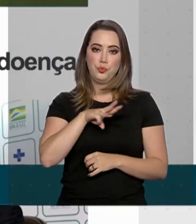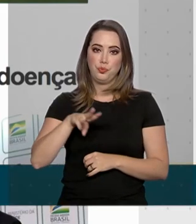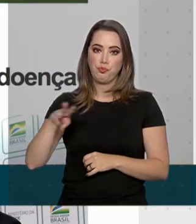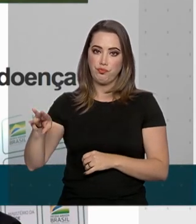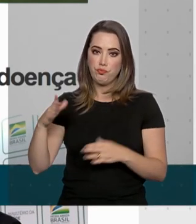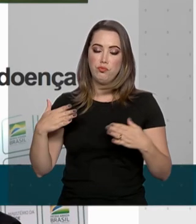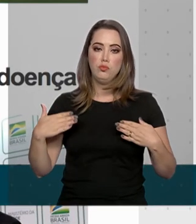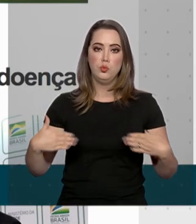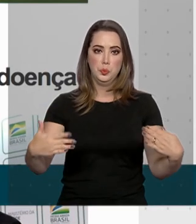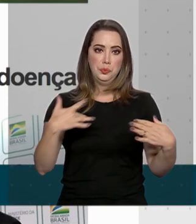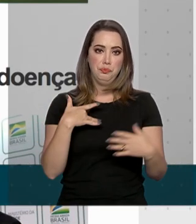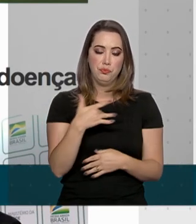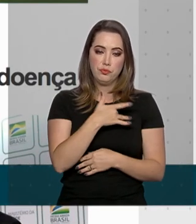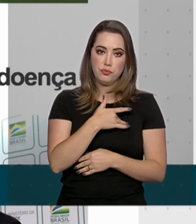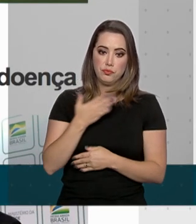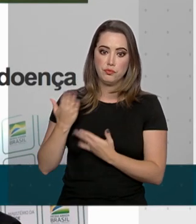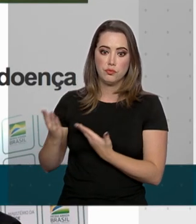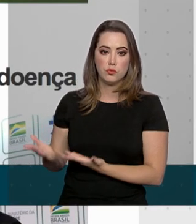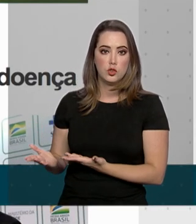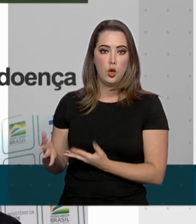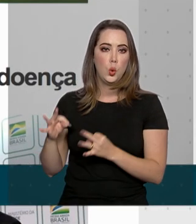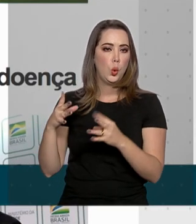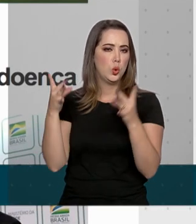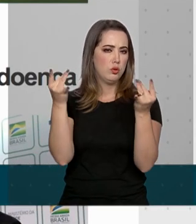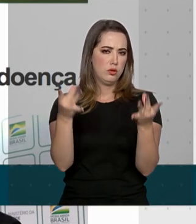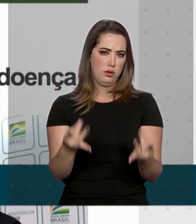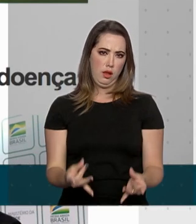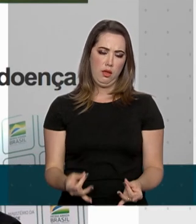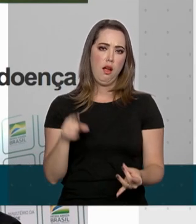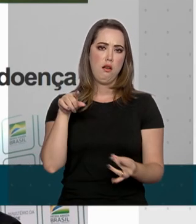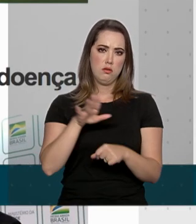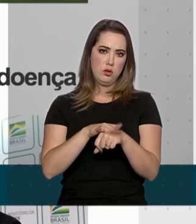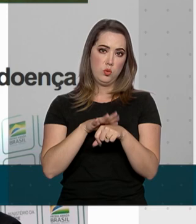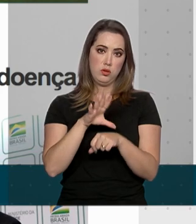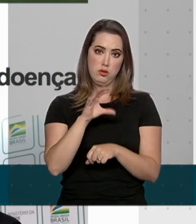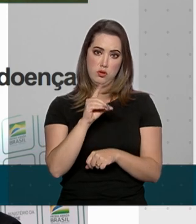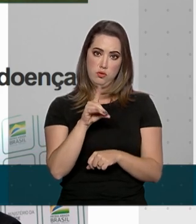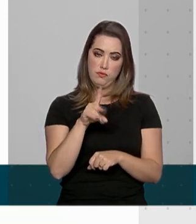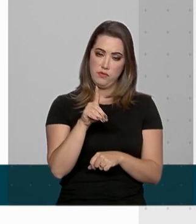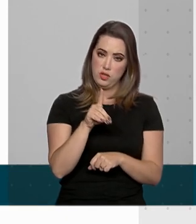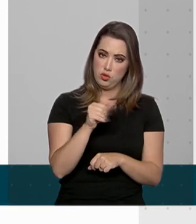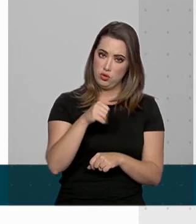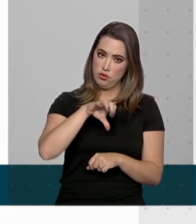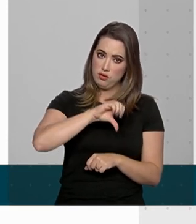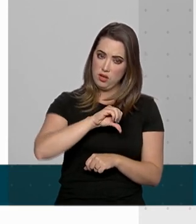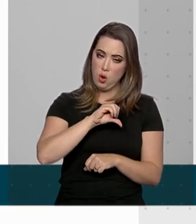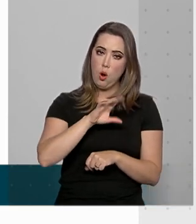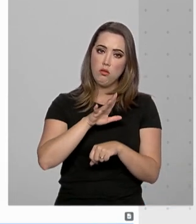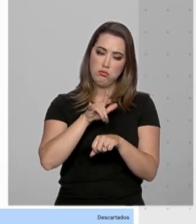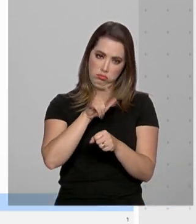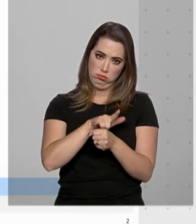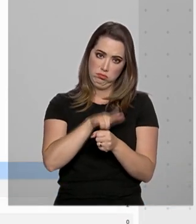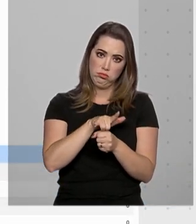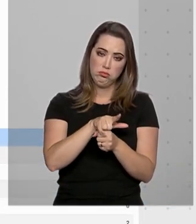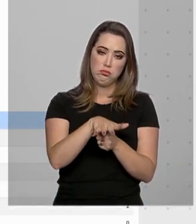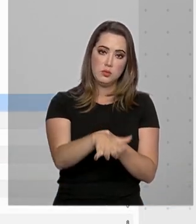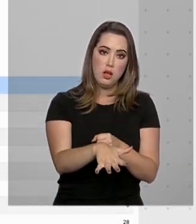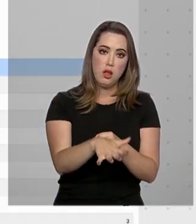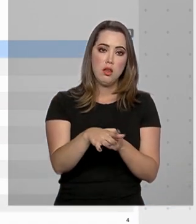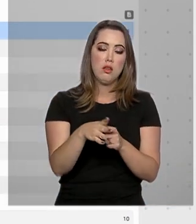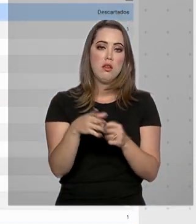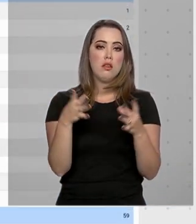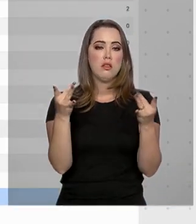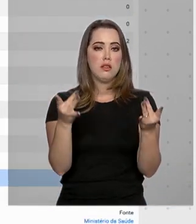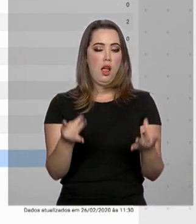do Ministério da Saúde traz tudo sobre a doença Covid-19 no Brasil e no mundo e atualiza diariamente o número de